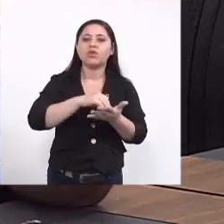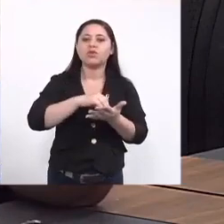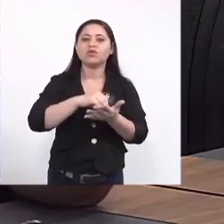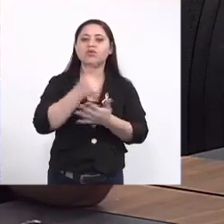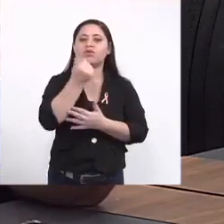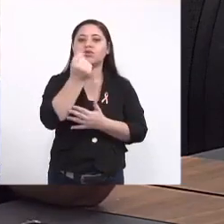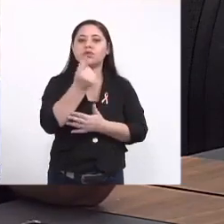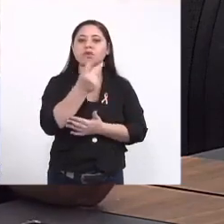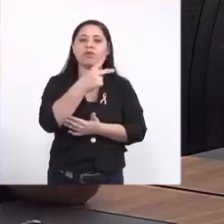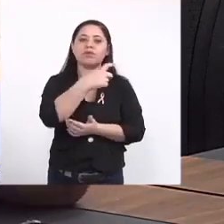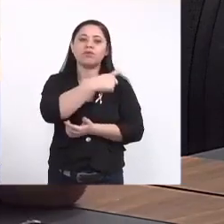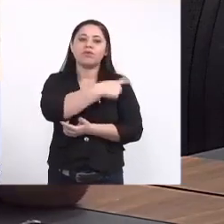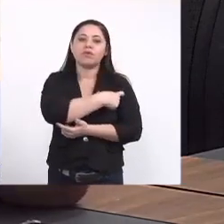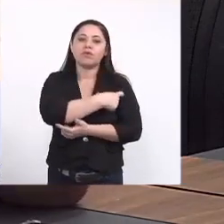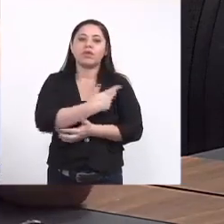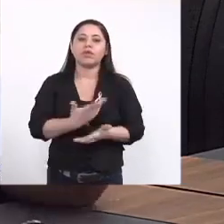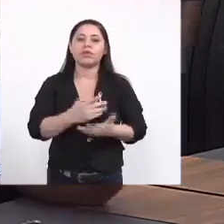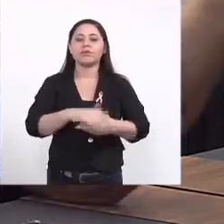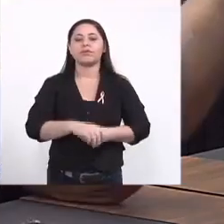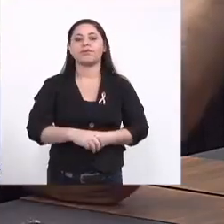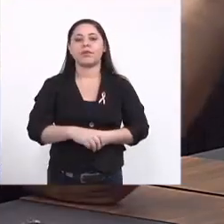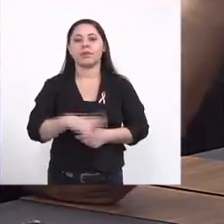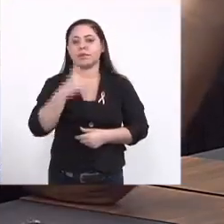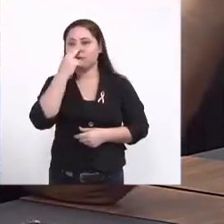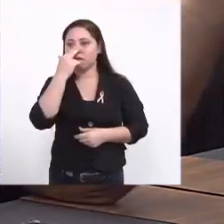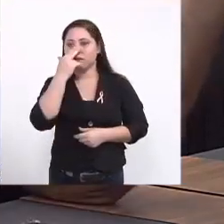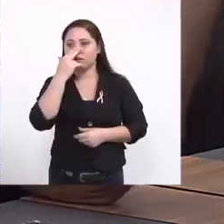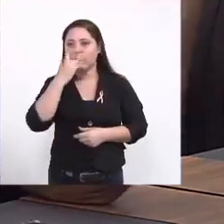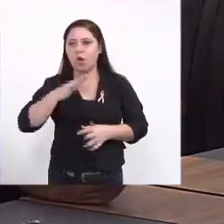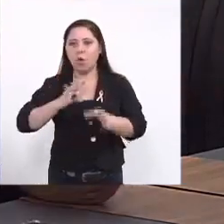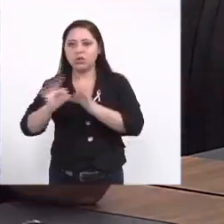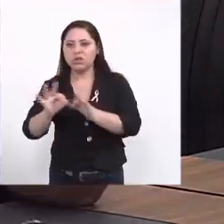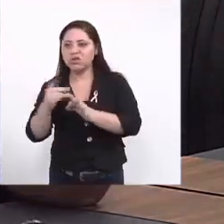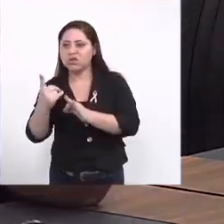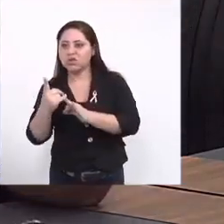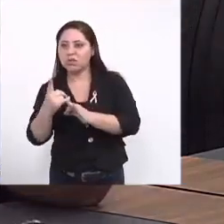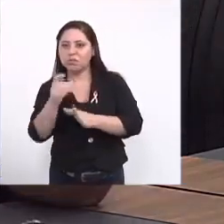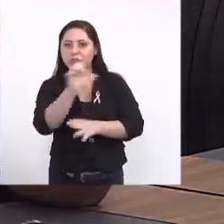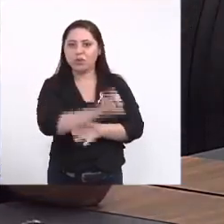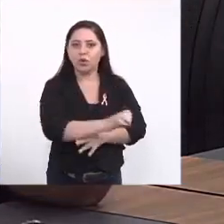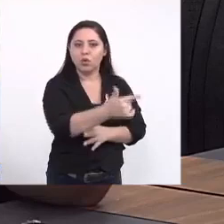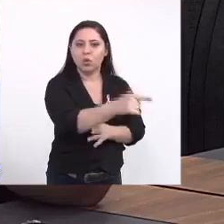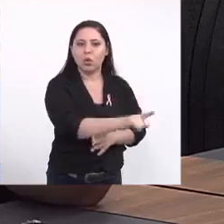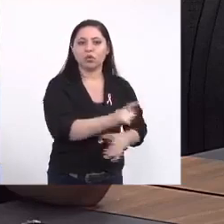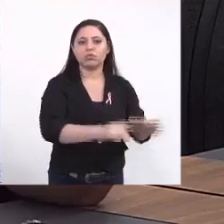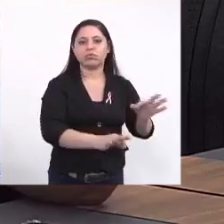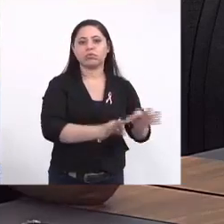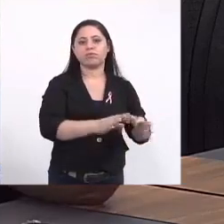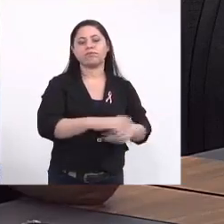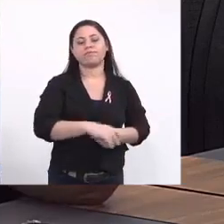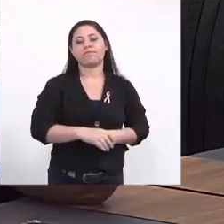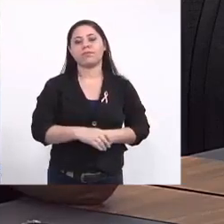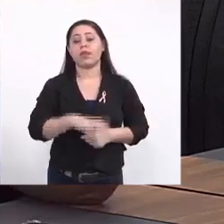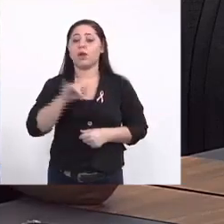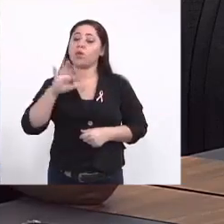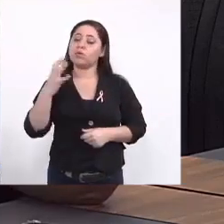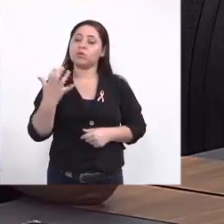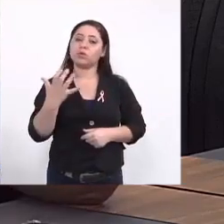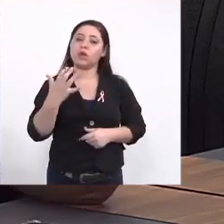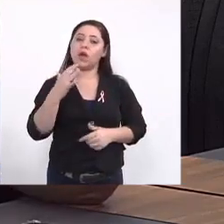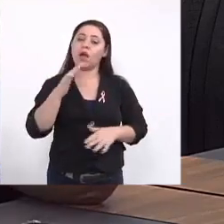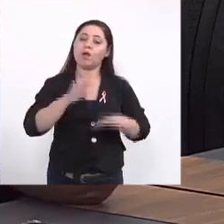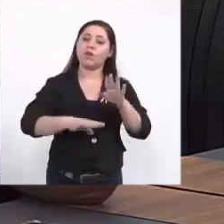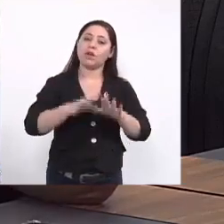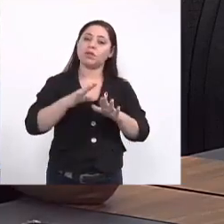então a gente tenta cobrir de um lado e descobre do outro e é o que está acontecendo com vocês né então a gente de repente fazer um